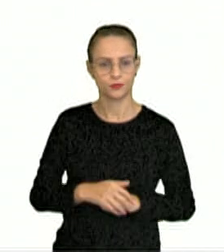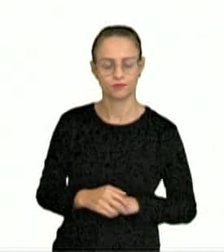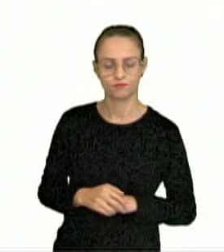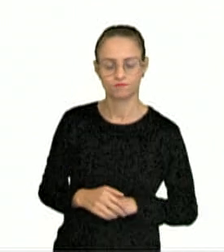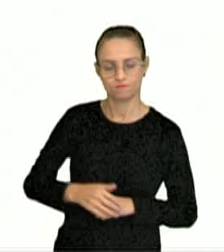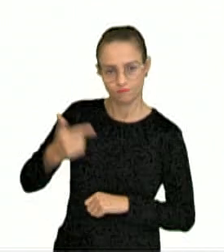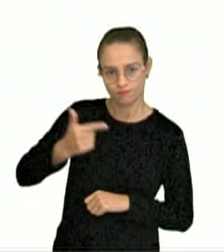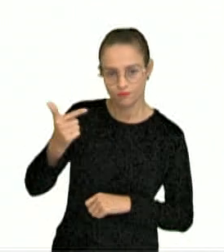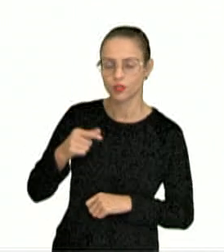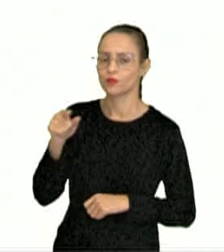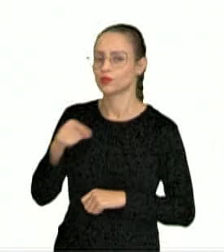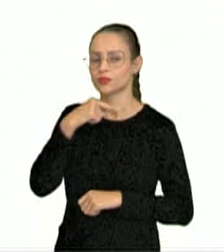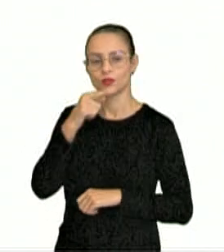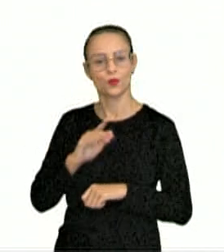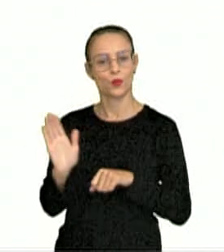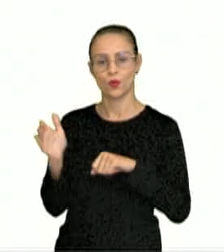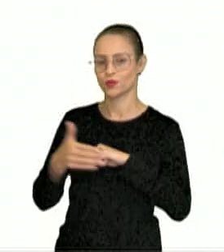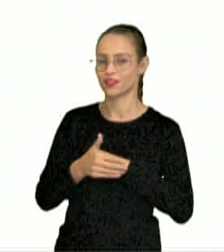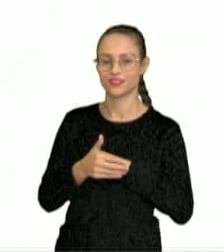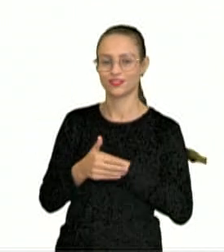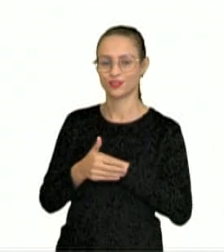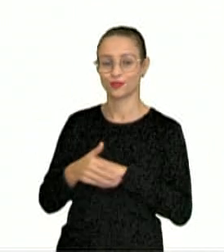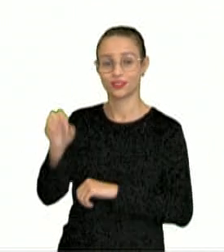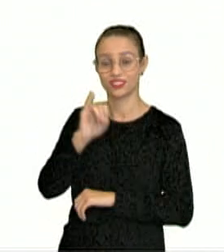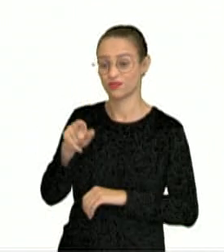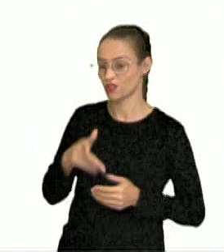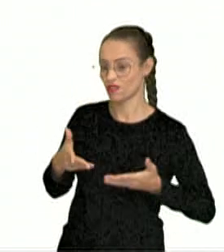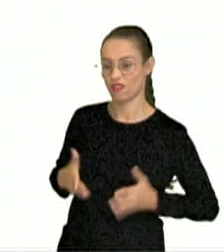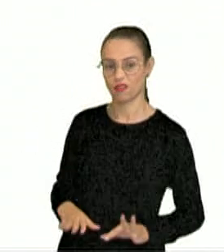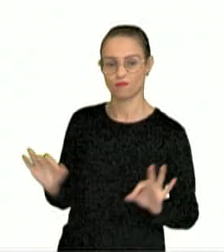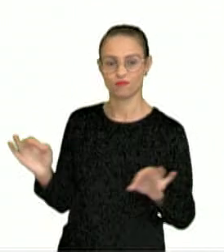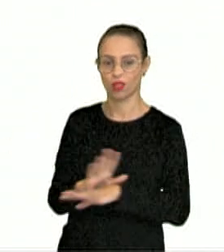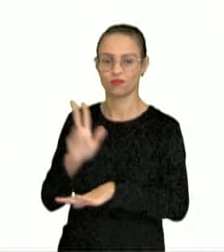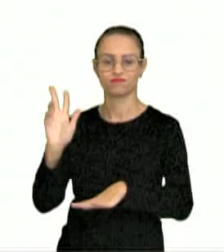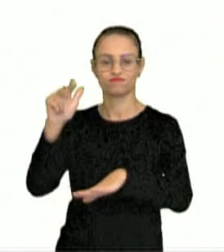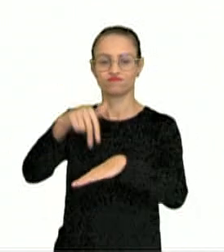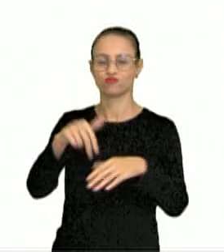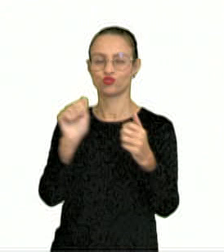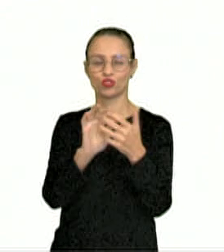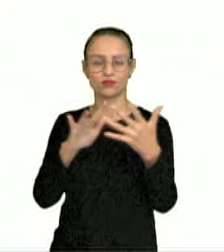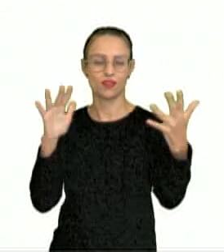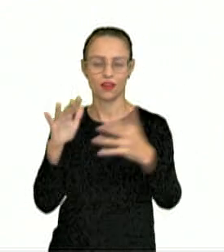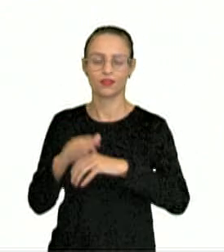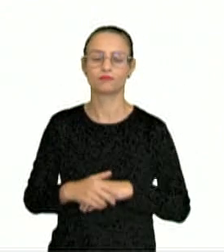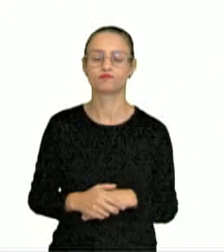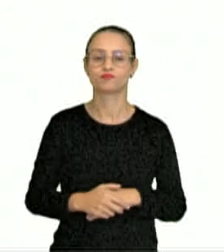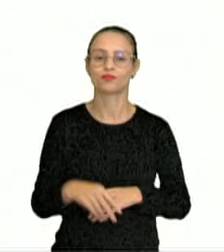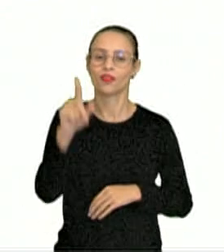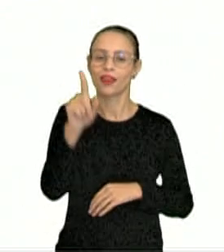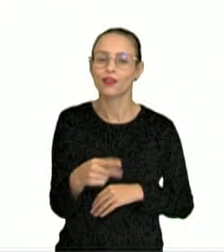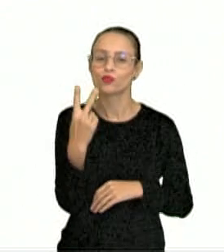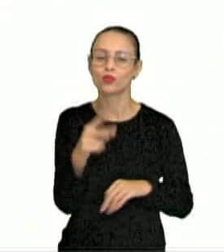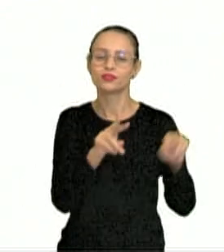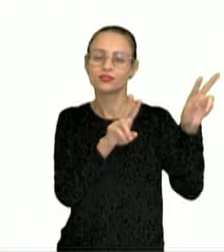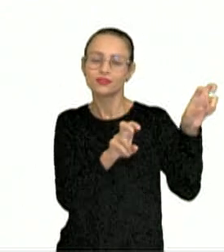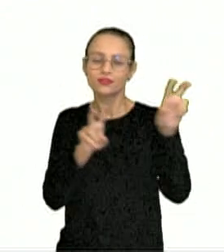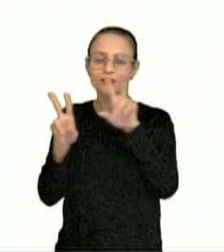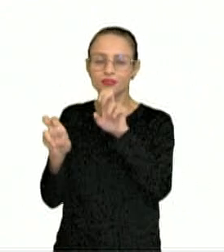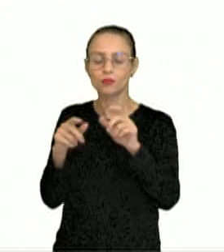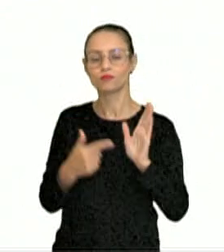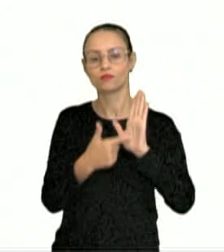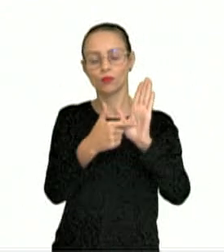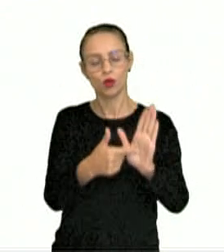se esconder quando nasceu para se destacar. São duas citações que mostram que o seu leitor